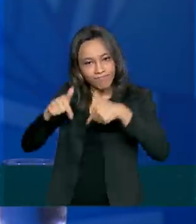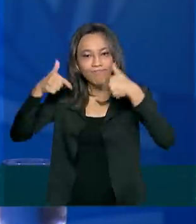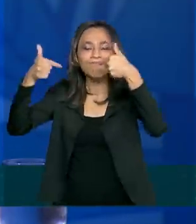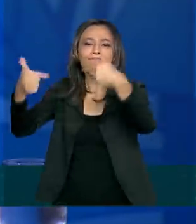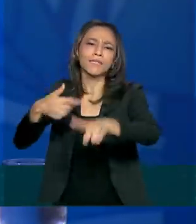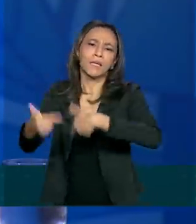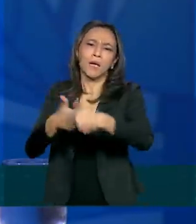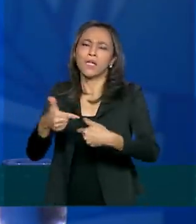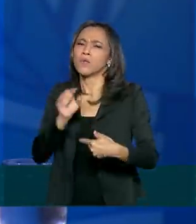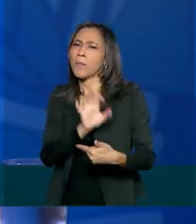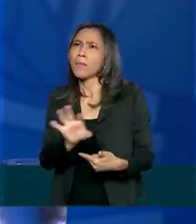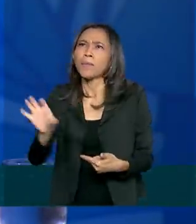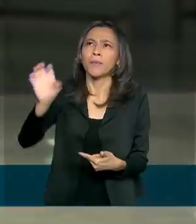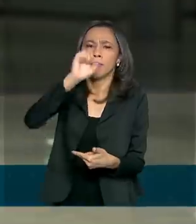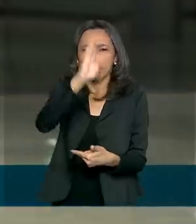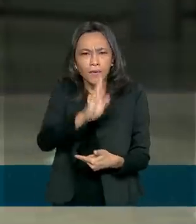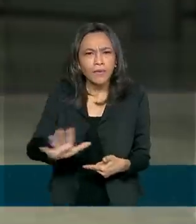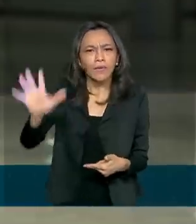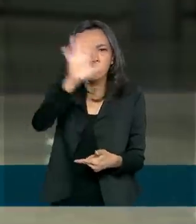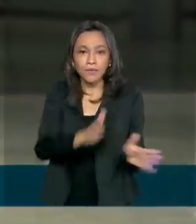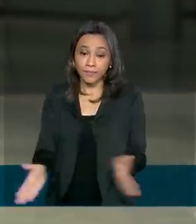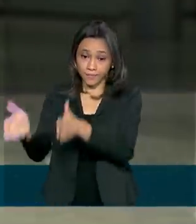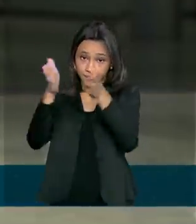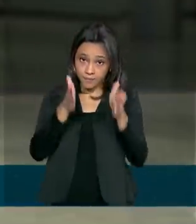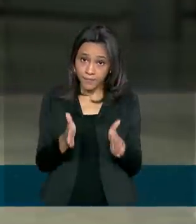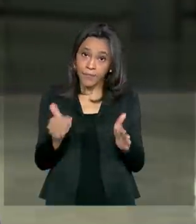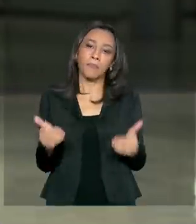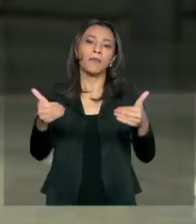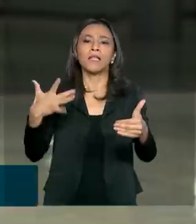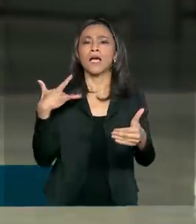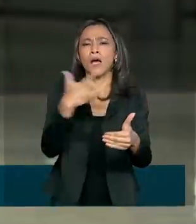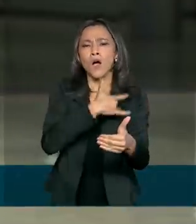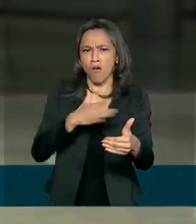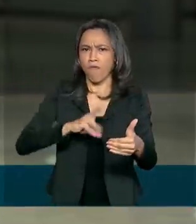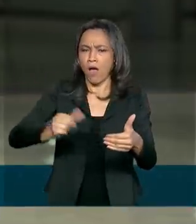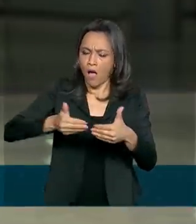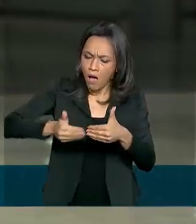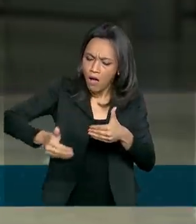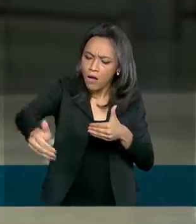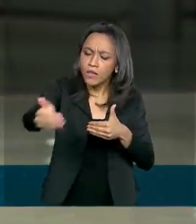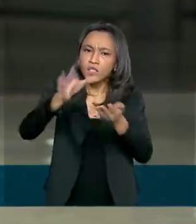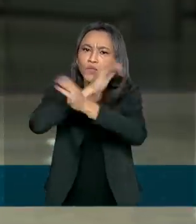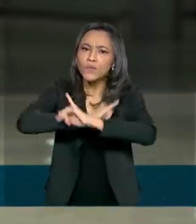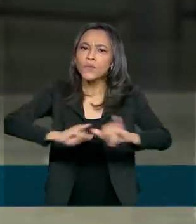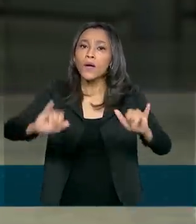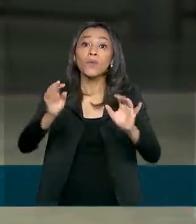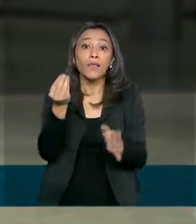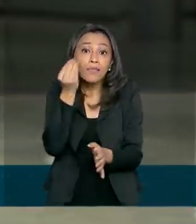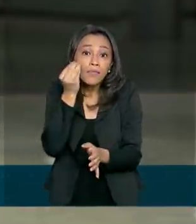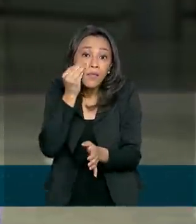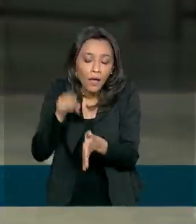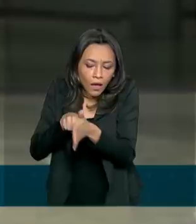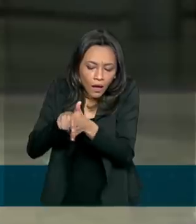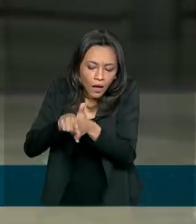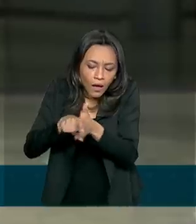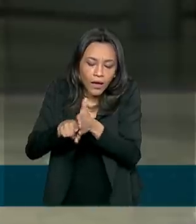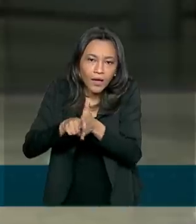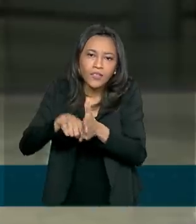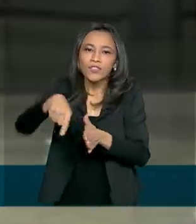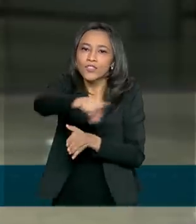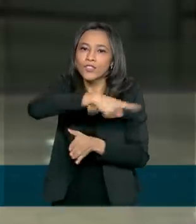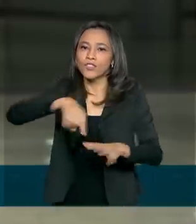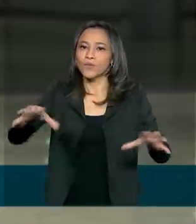todos os estados brasileiros. O Ministério da Saúde vai passar a divulgar o resultado dos testes feitos em profissionais de saúde.